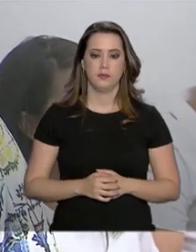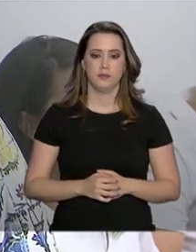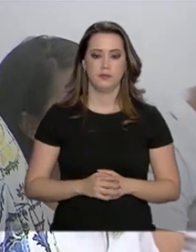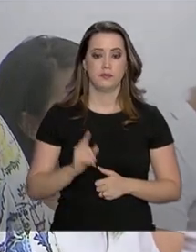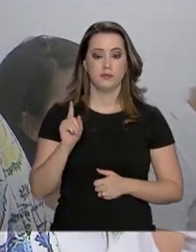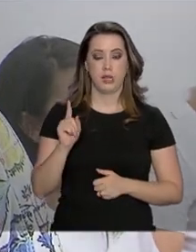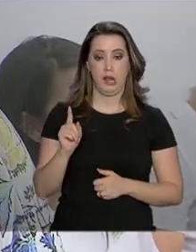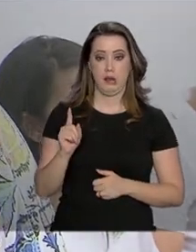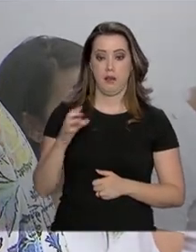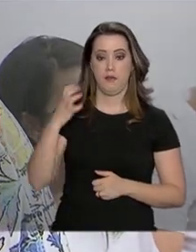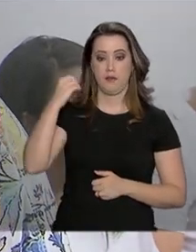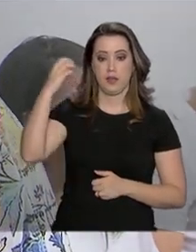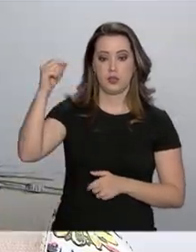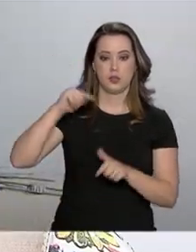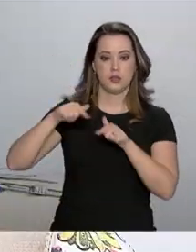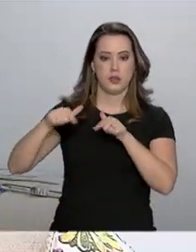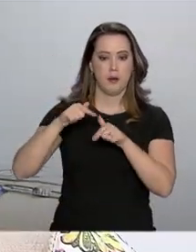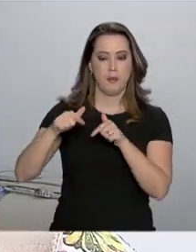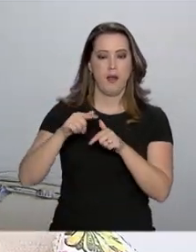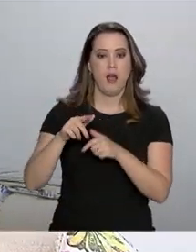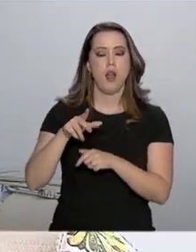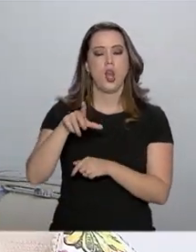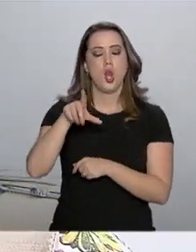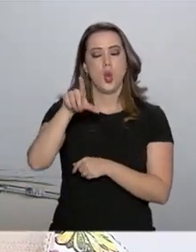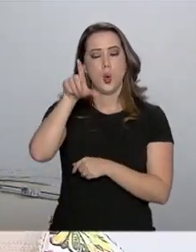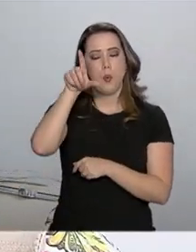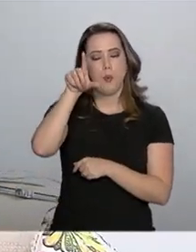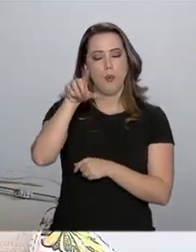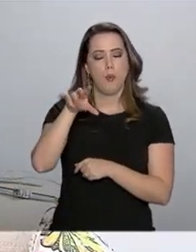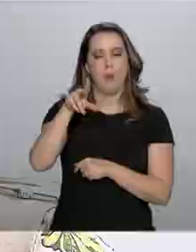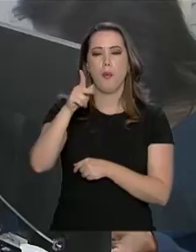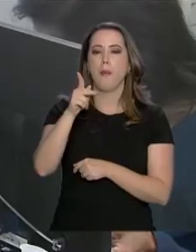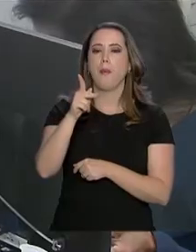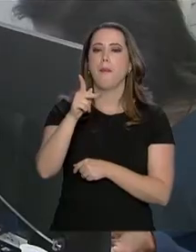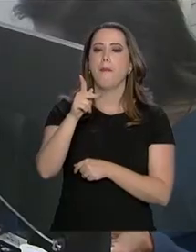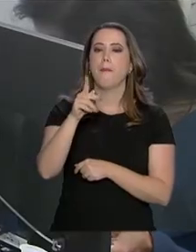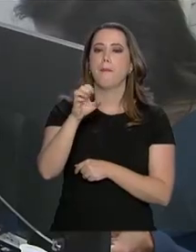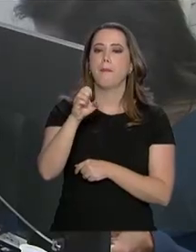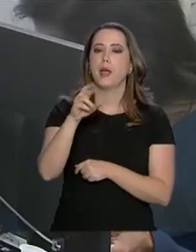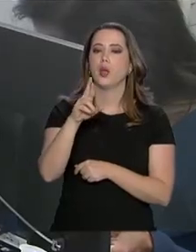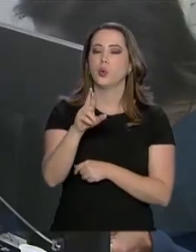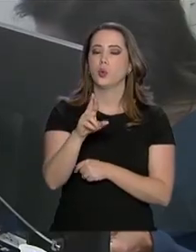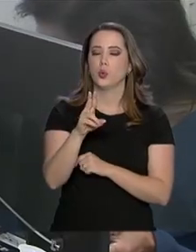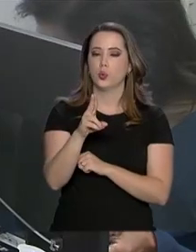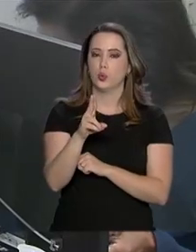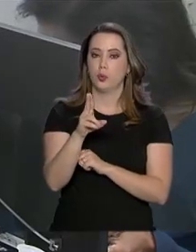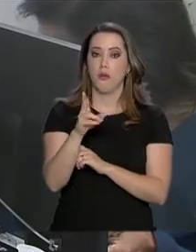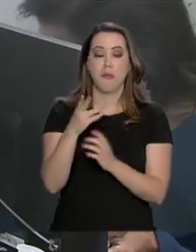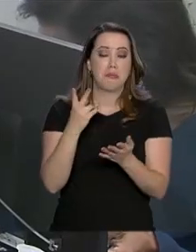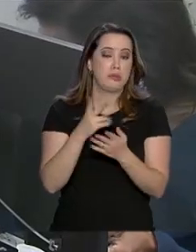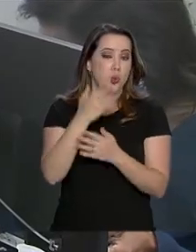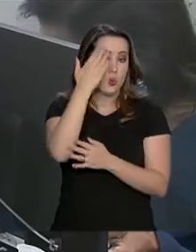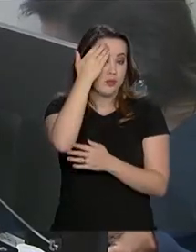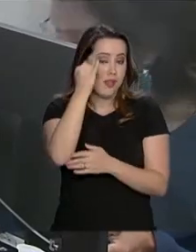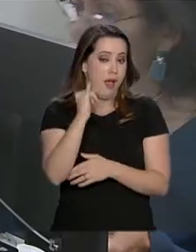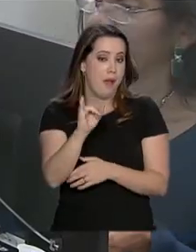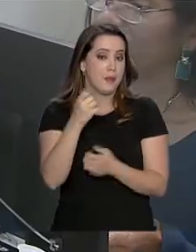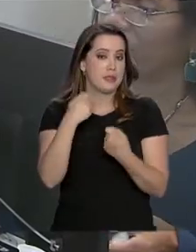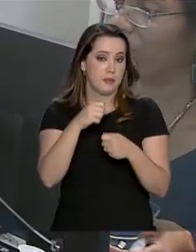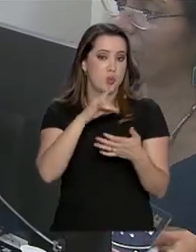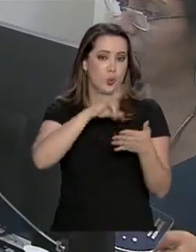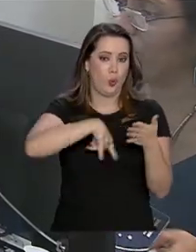Laura vai viajar a trabalho para o Peru na semana que vem. Mesmo sem ter certeza da necessidade do